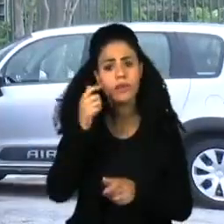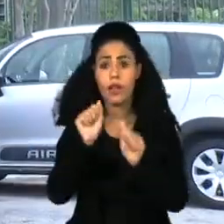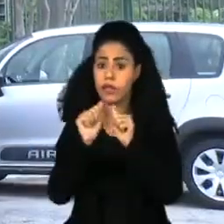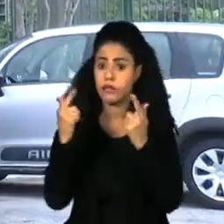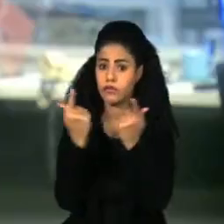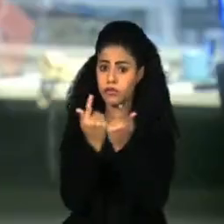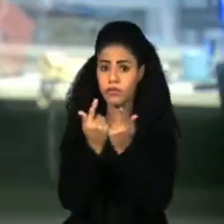Obrigado. Obrigado.